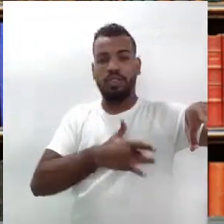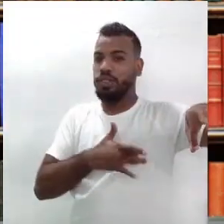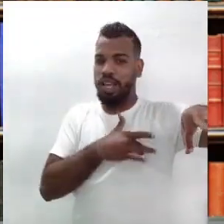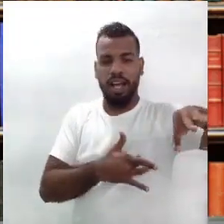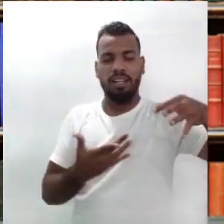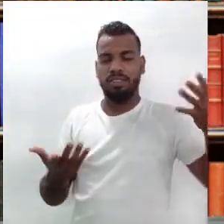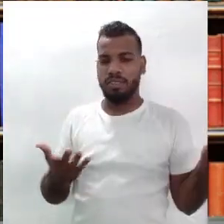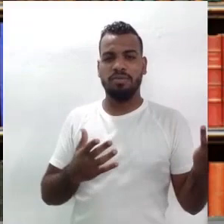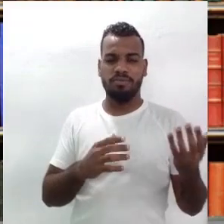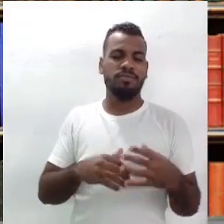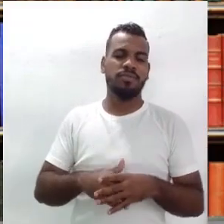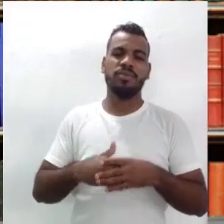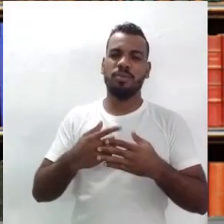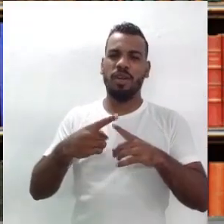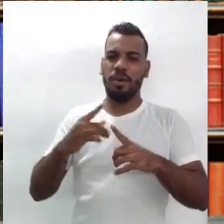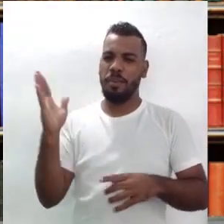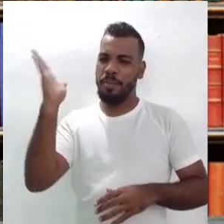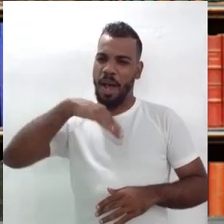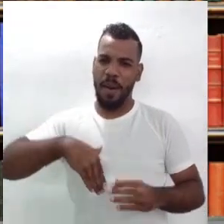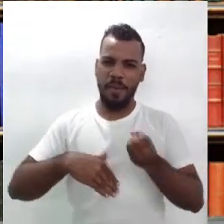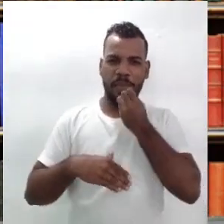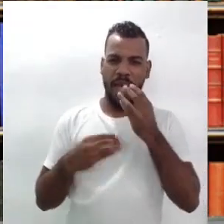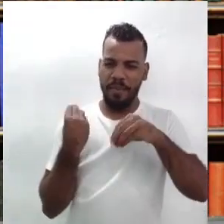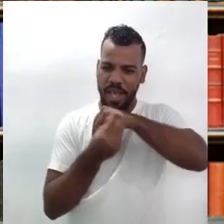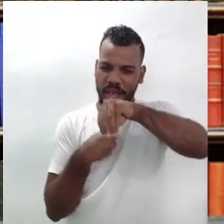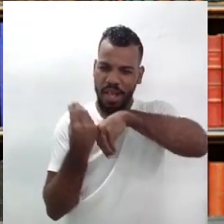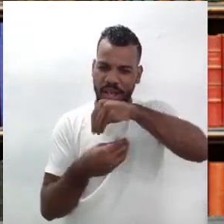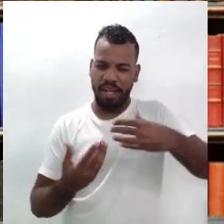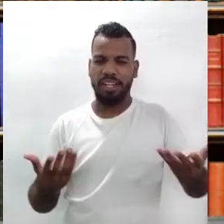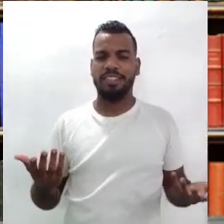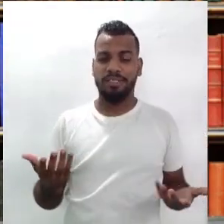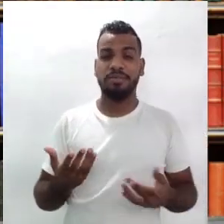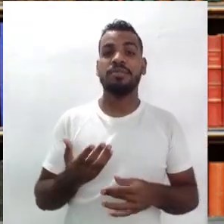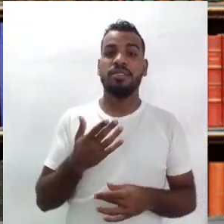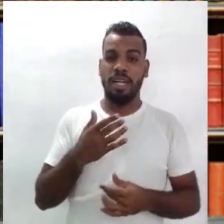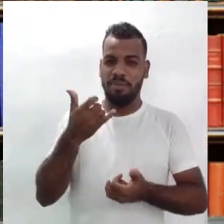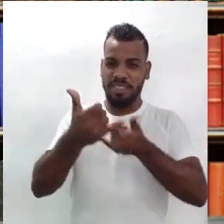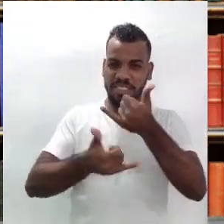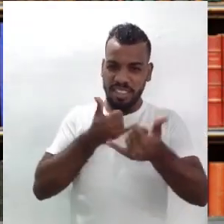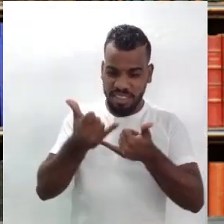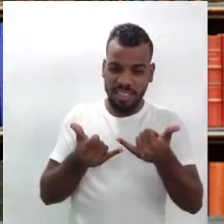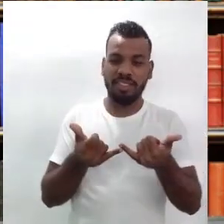essa coisa do mal, do bem e da brincadeira.